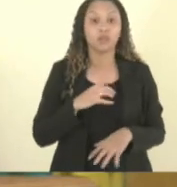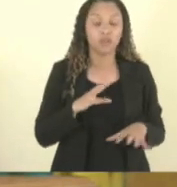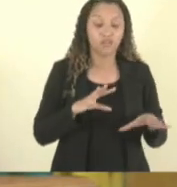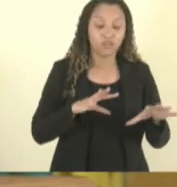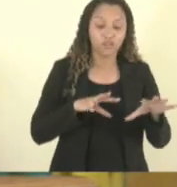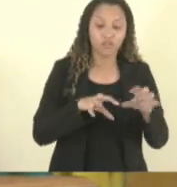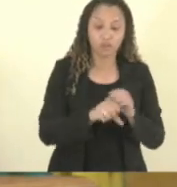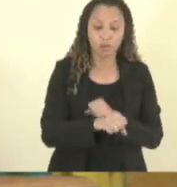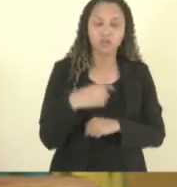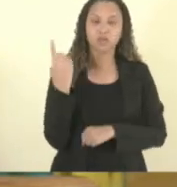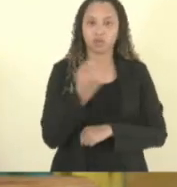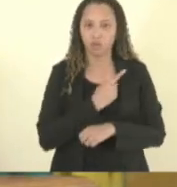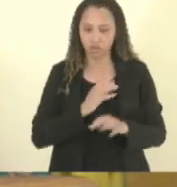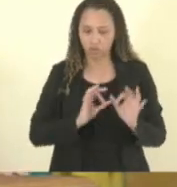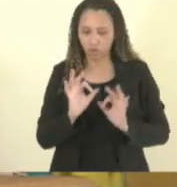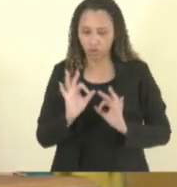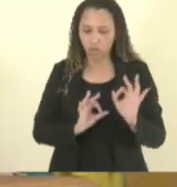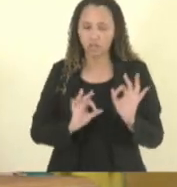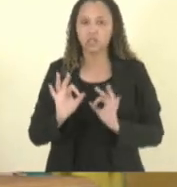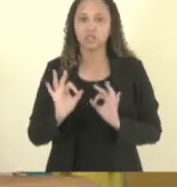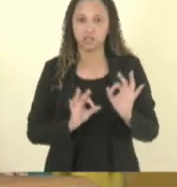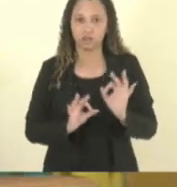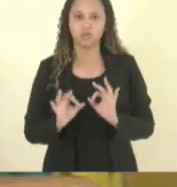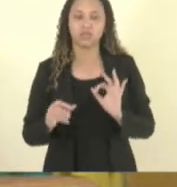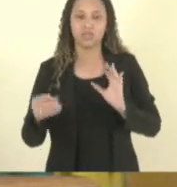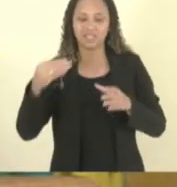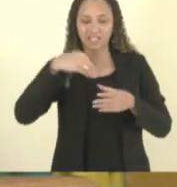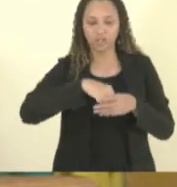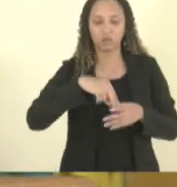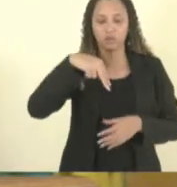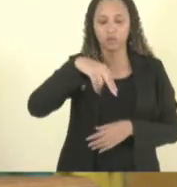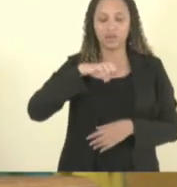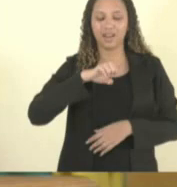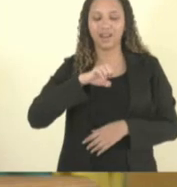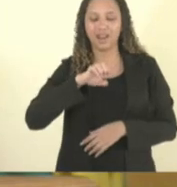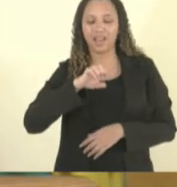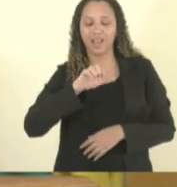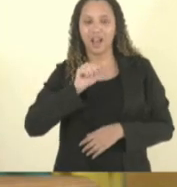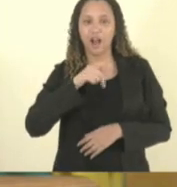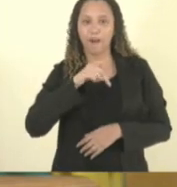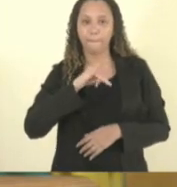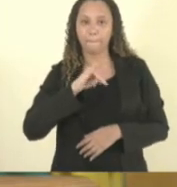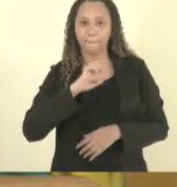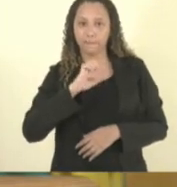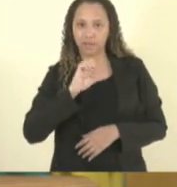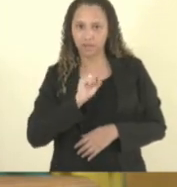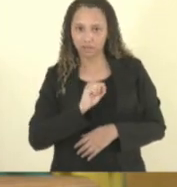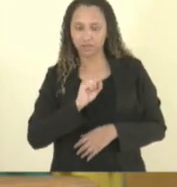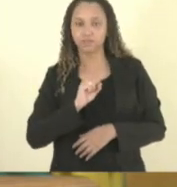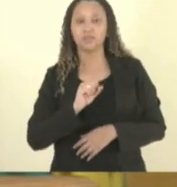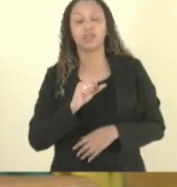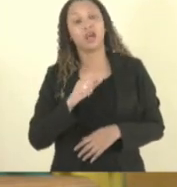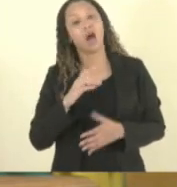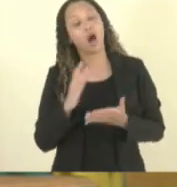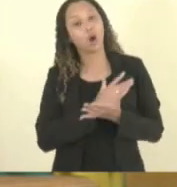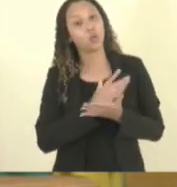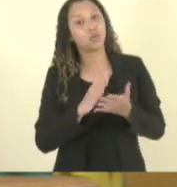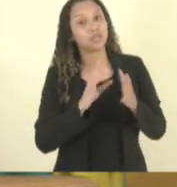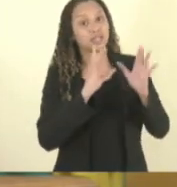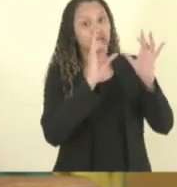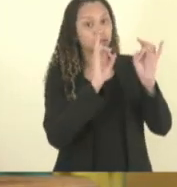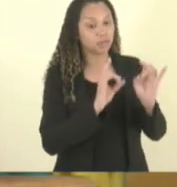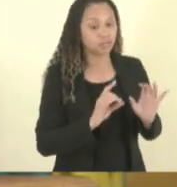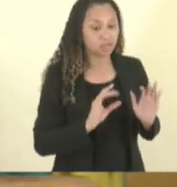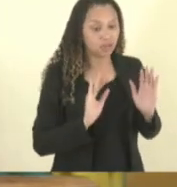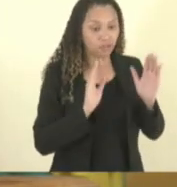nós que fazemos os nossos NEAPs e tem formações que são específicas da nossa rede e tem formações que a gente